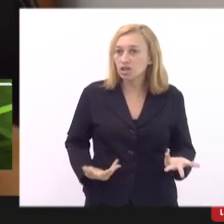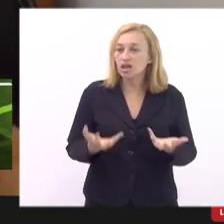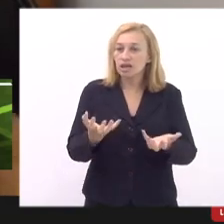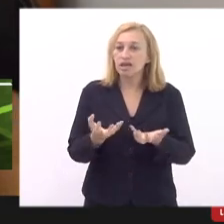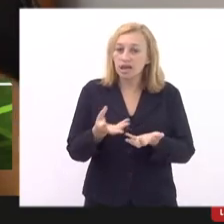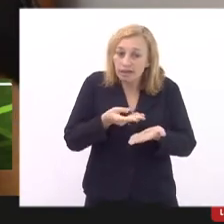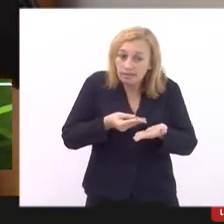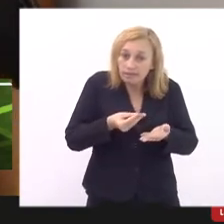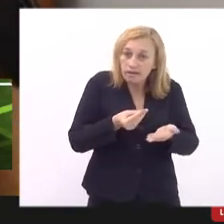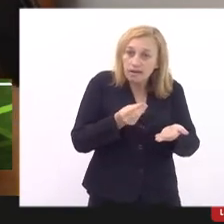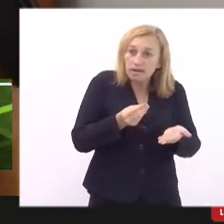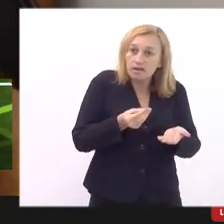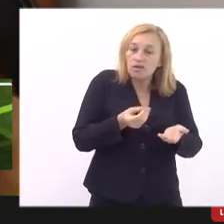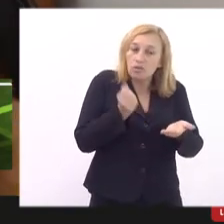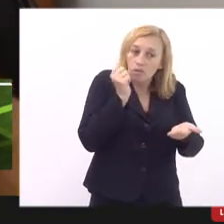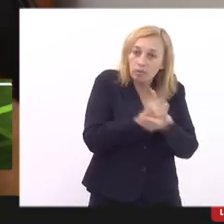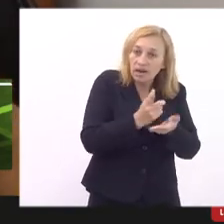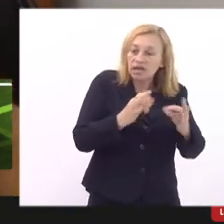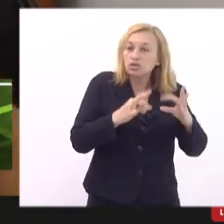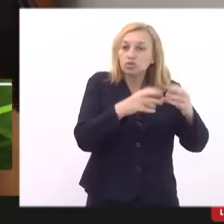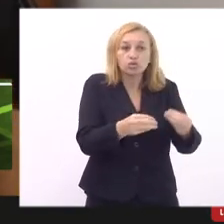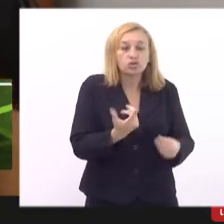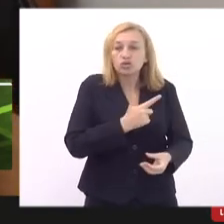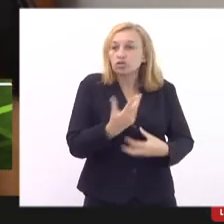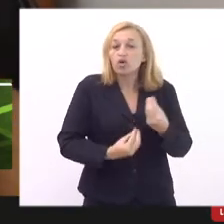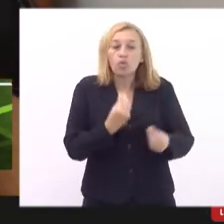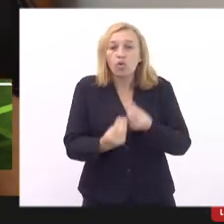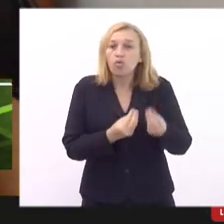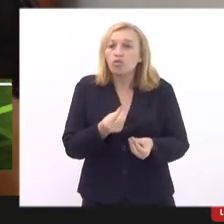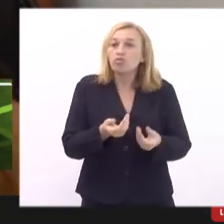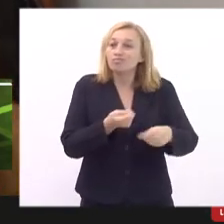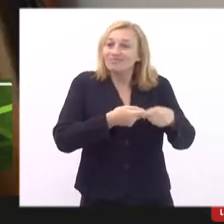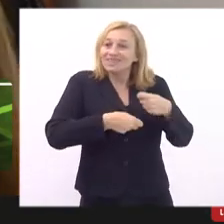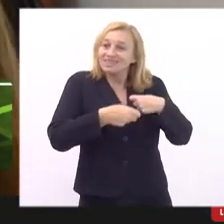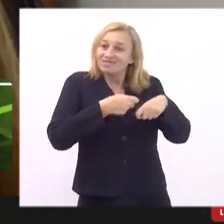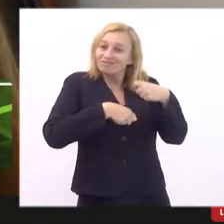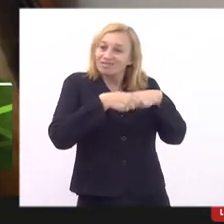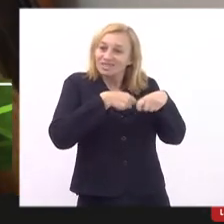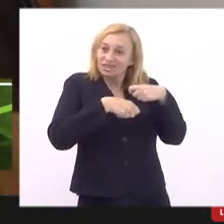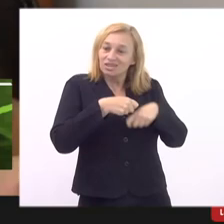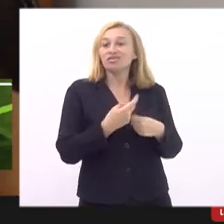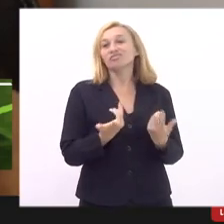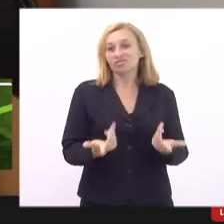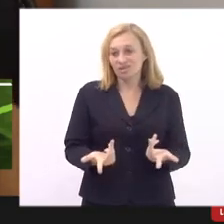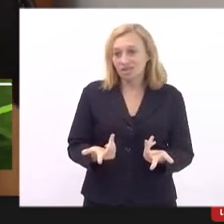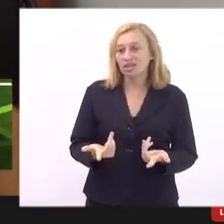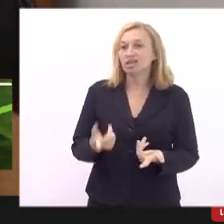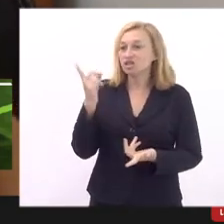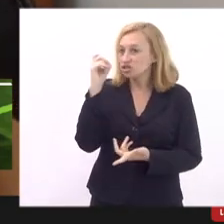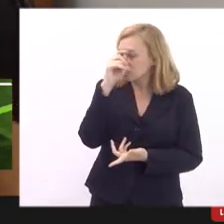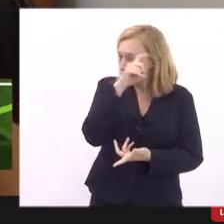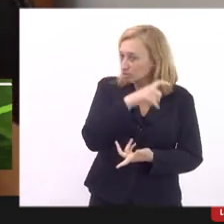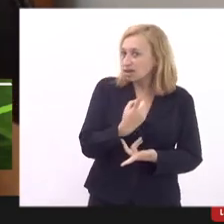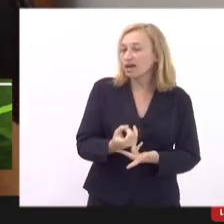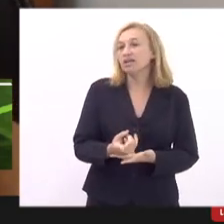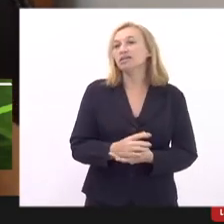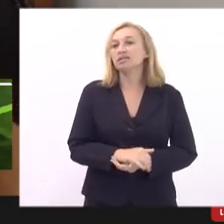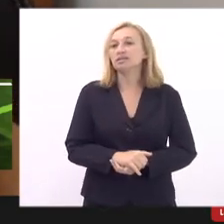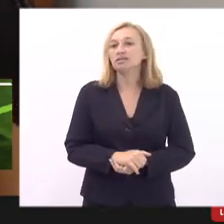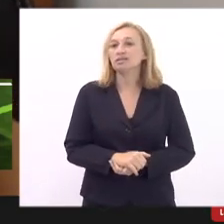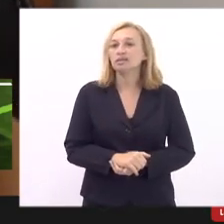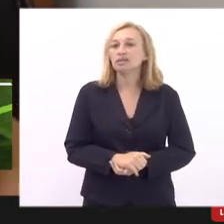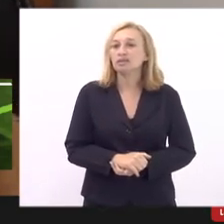alimentação e eles não tem como questão de não querer e eles são responsabilizados e eles ficam extremamente vulneráveis